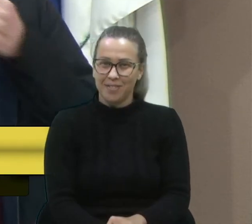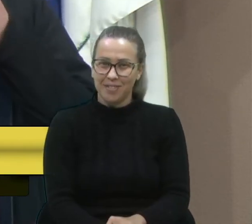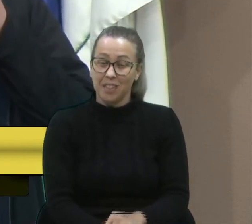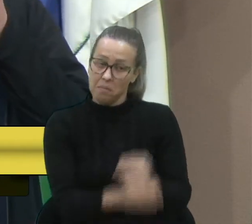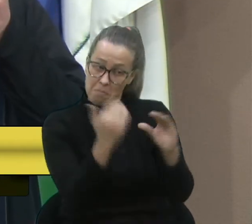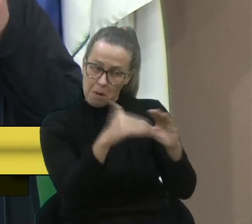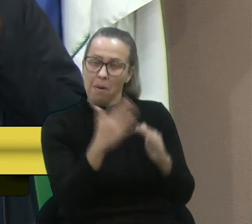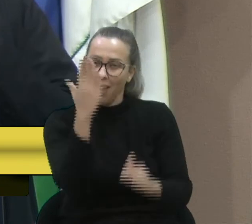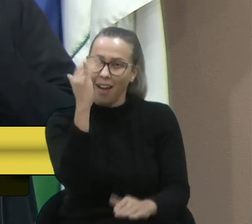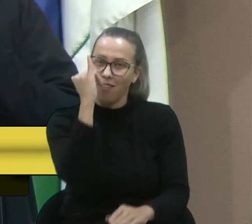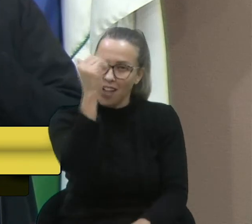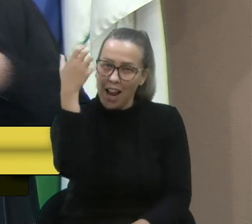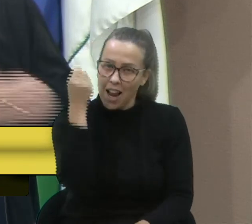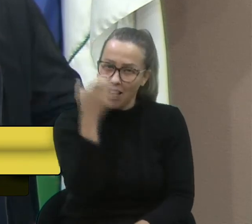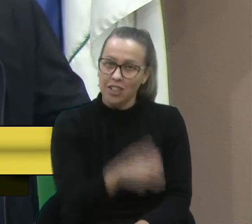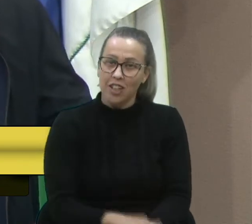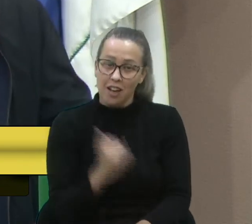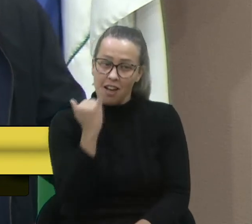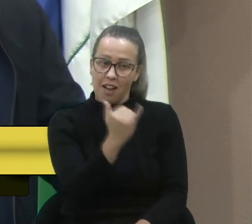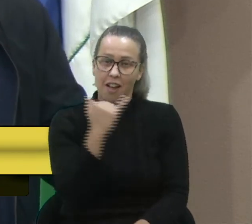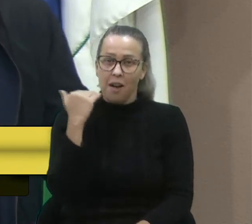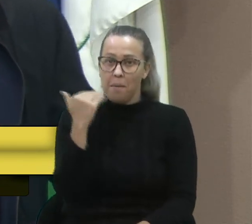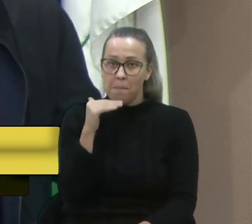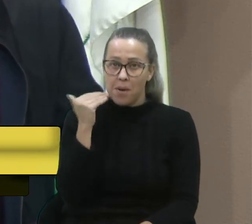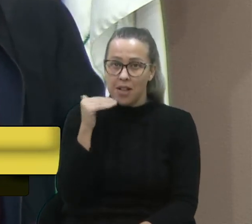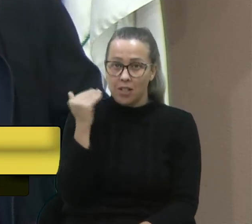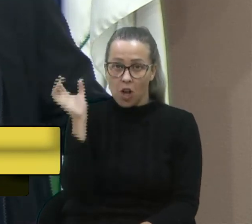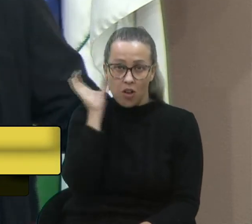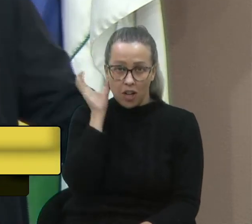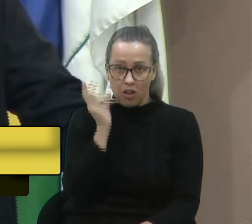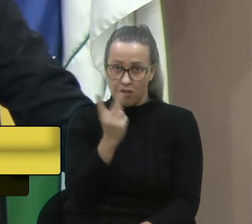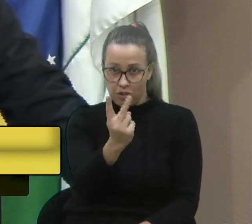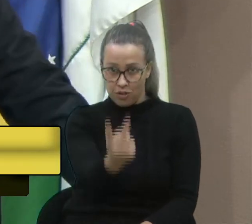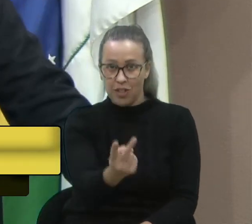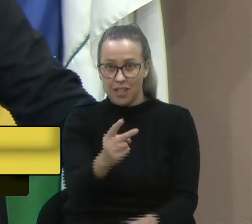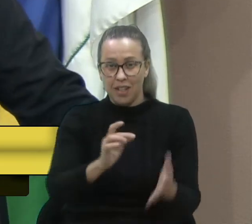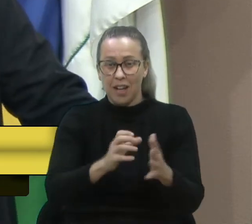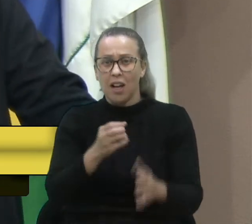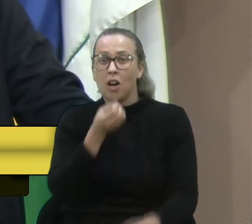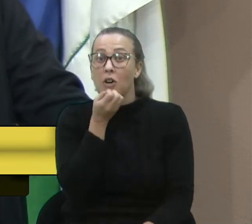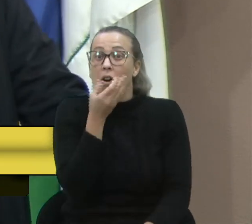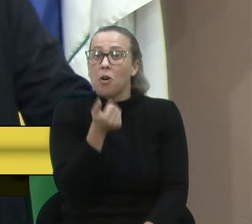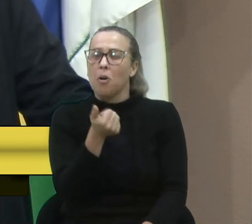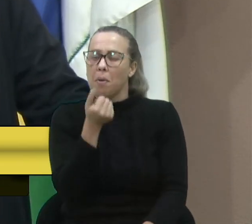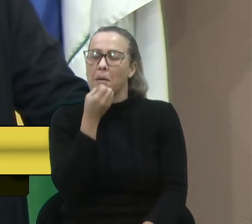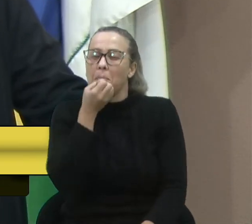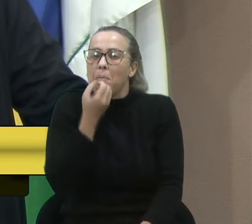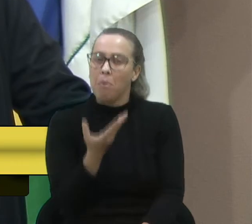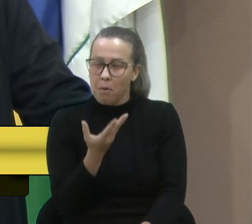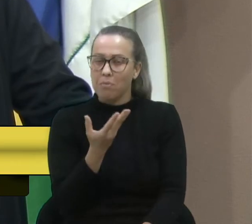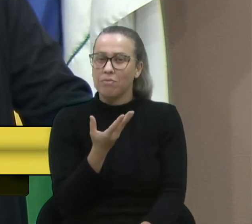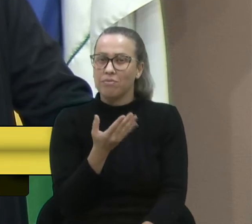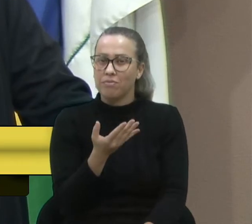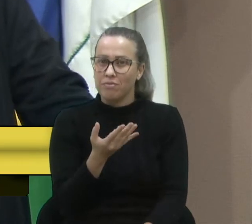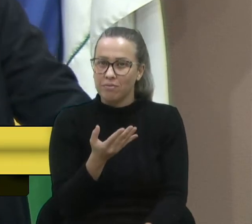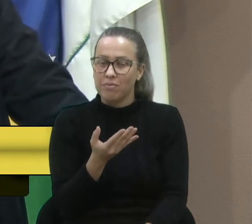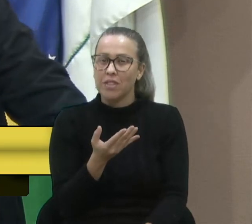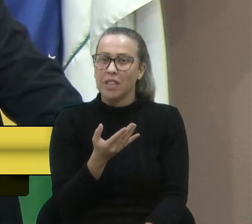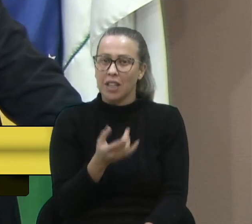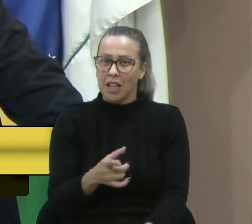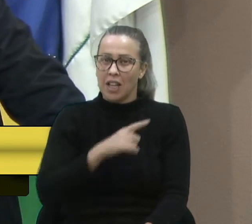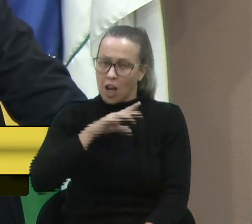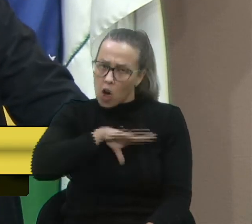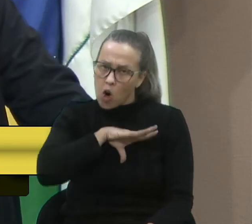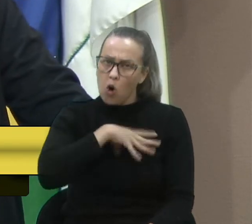Eu vou lhe dizer, vereadora Marisol, e aqui o vereador Cadori, que como é bom, às vezes, a gente ter atos de